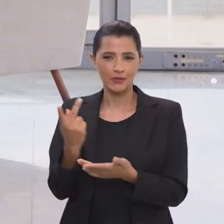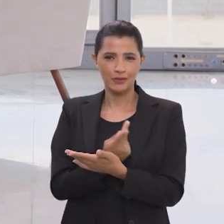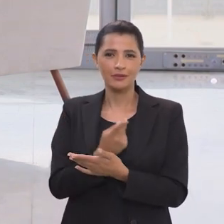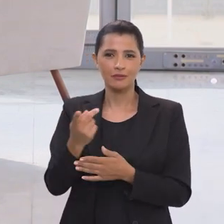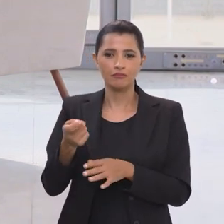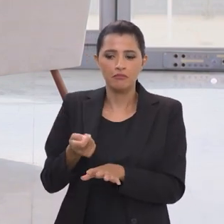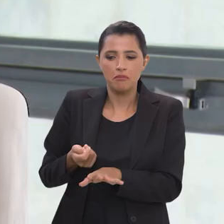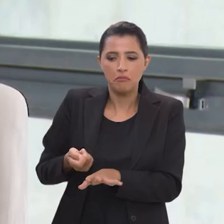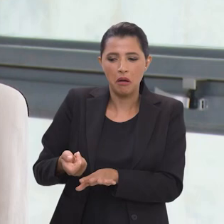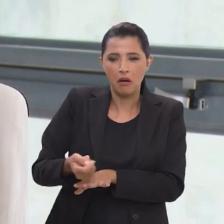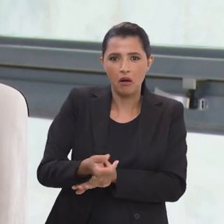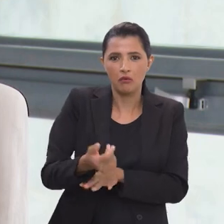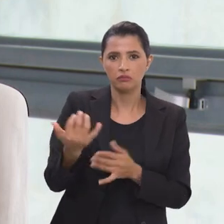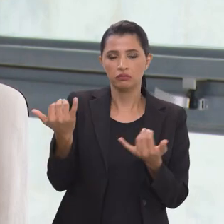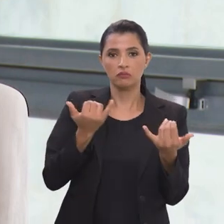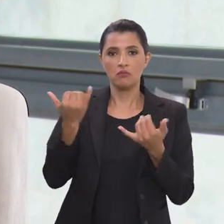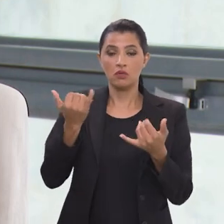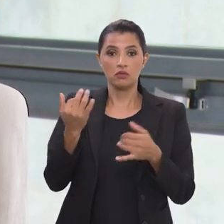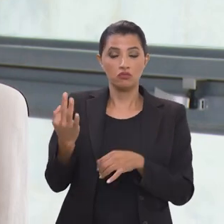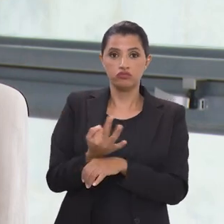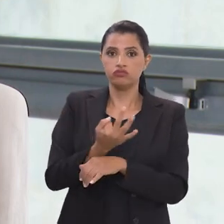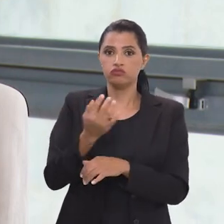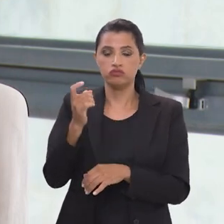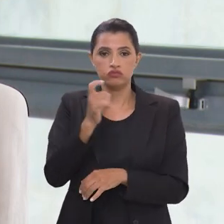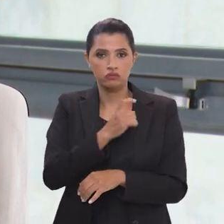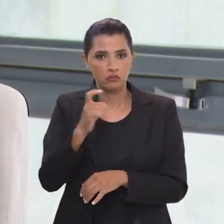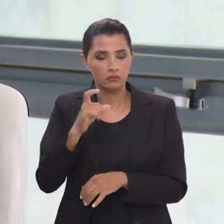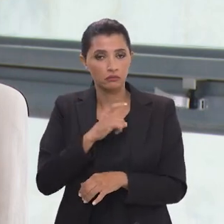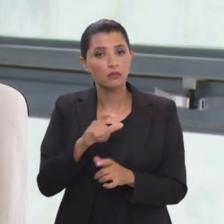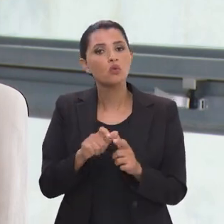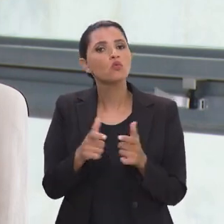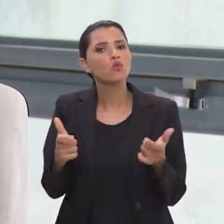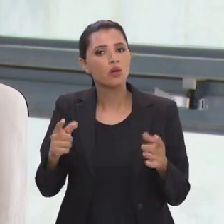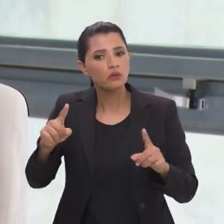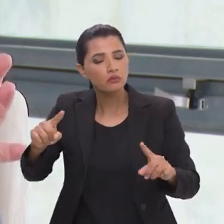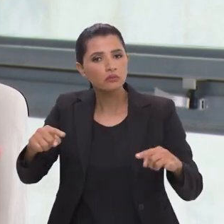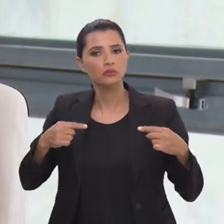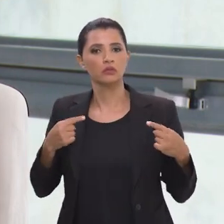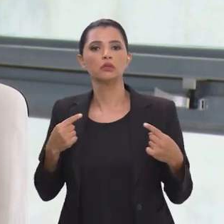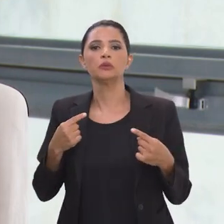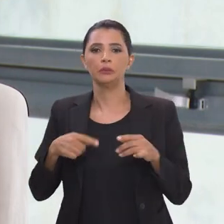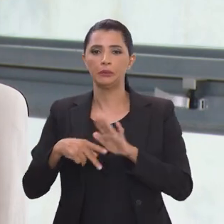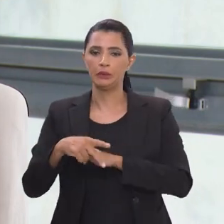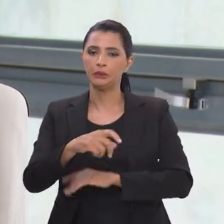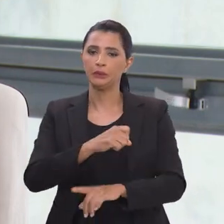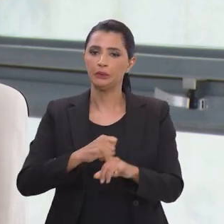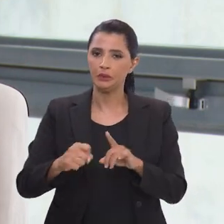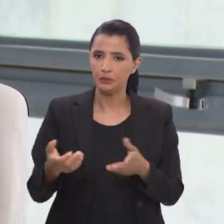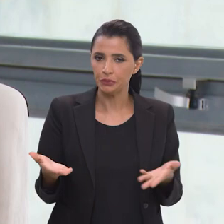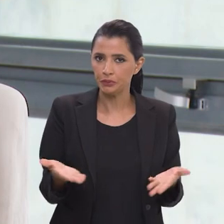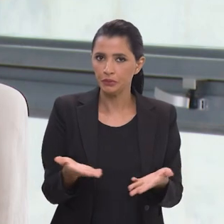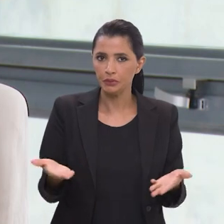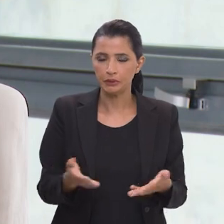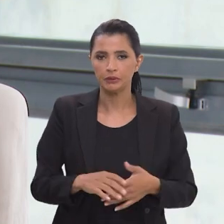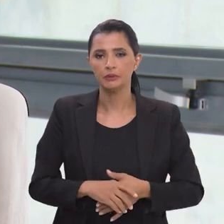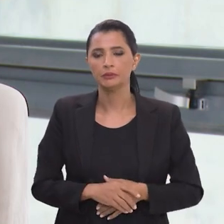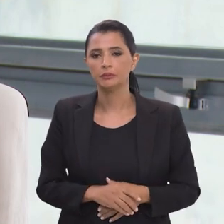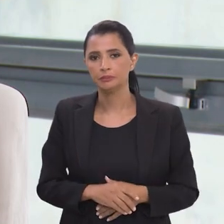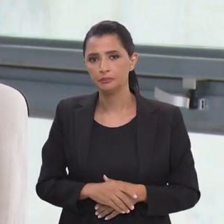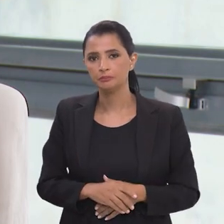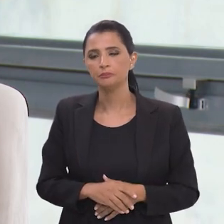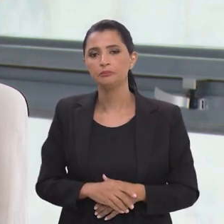e esse fenômeno das fake news, da desinformação, hoje ele é um enorme desafio para a sociedade